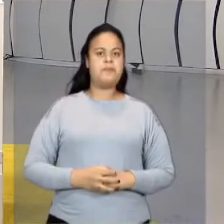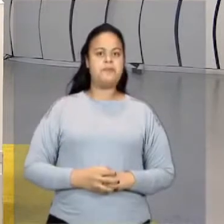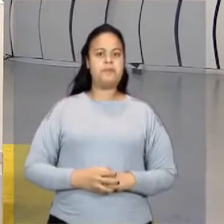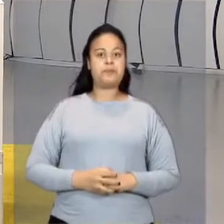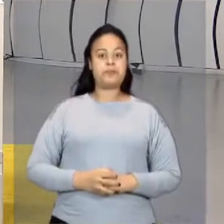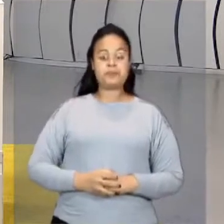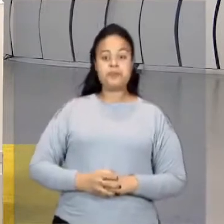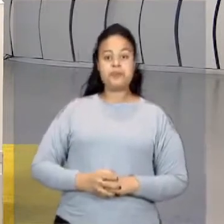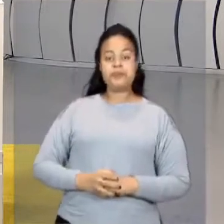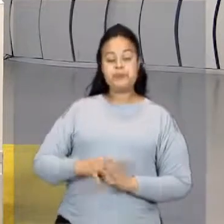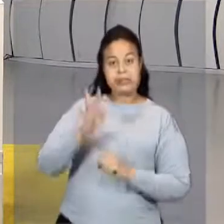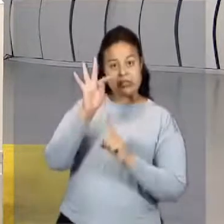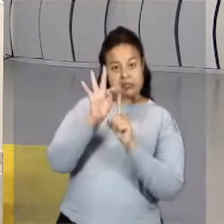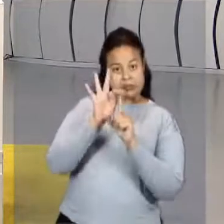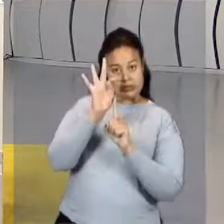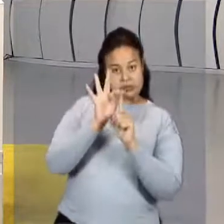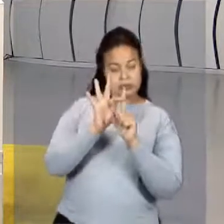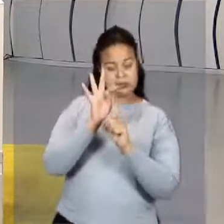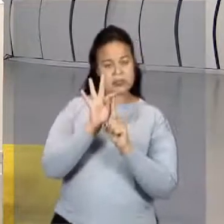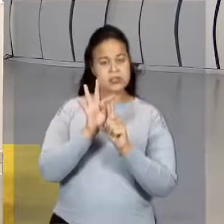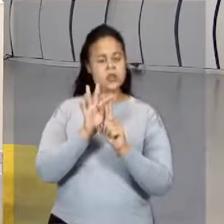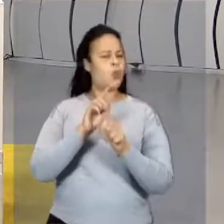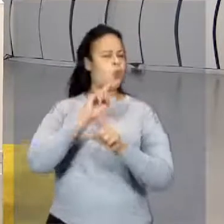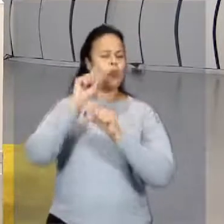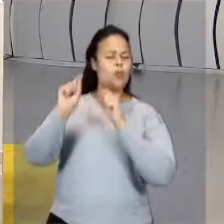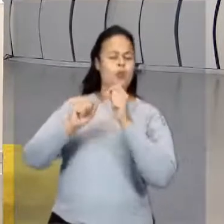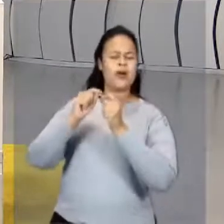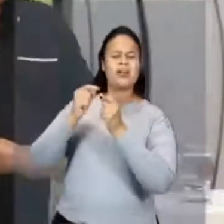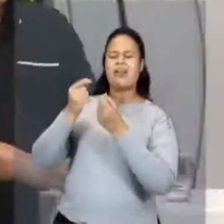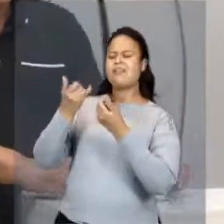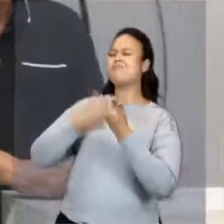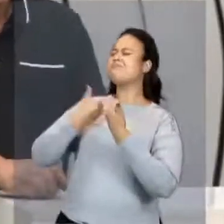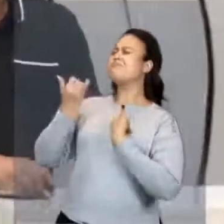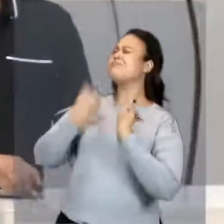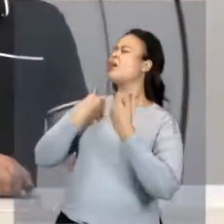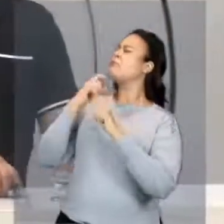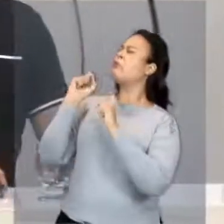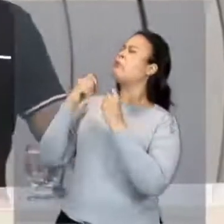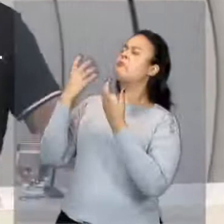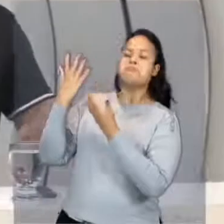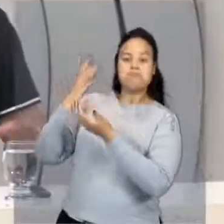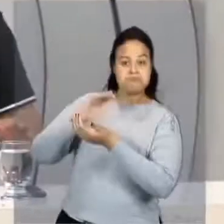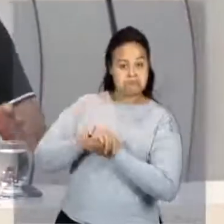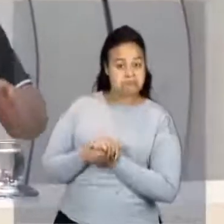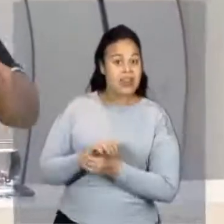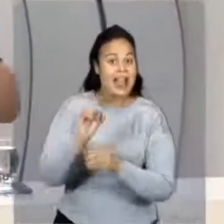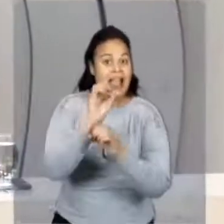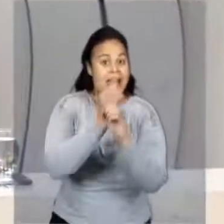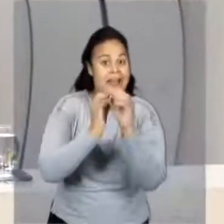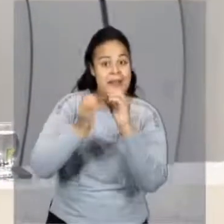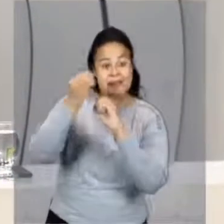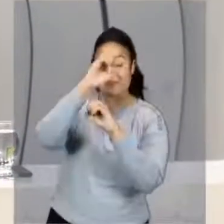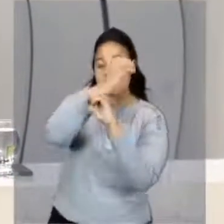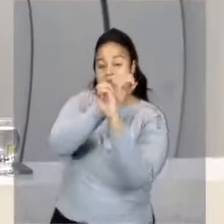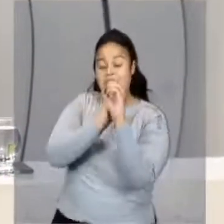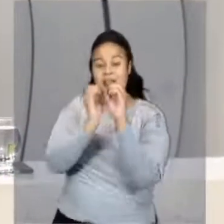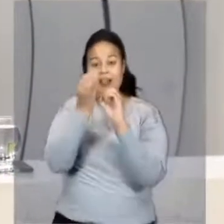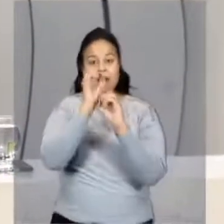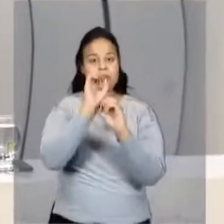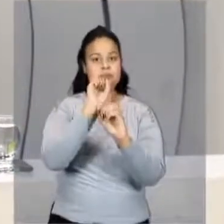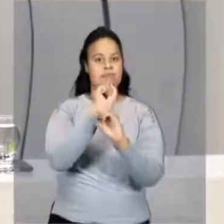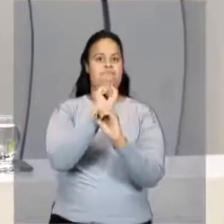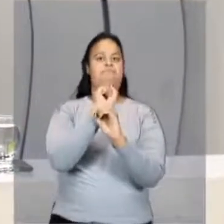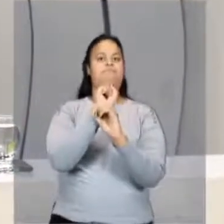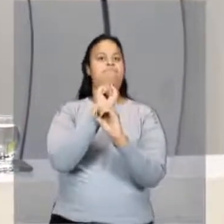Medidas de temperatura. Bom, o que ele acabou de falar ali, gente? É o seguinte, tá? As moléculas, geralmente, elas estão em repouso,